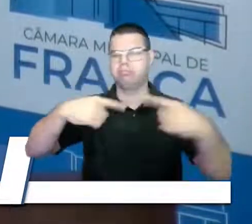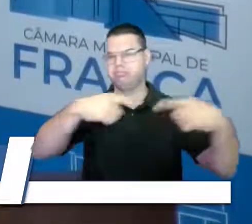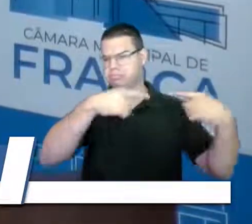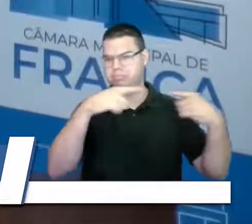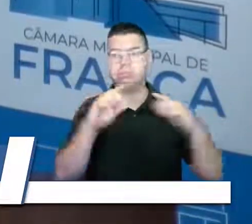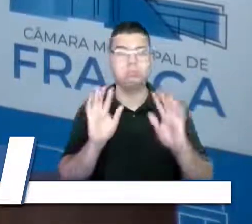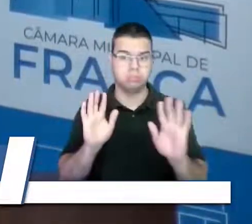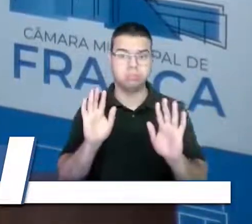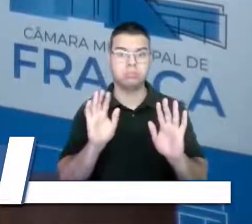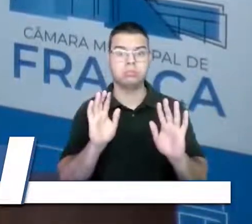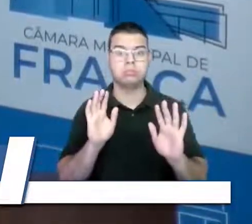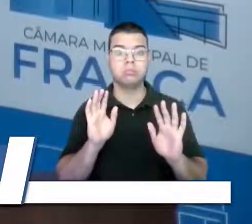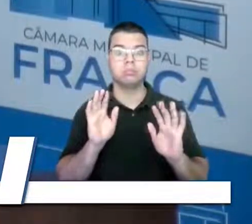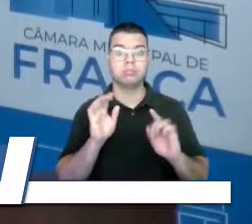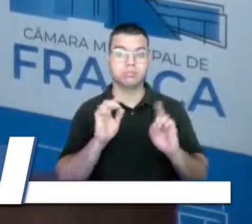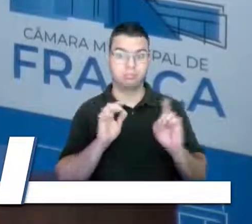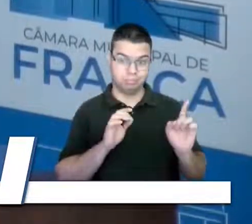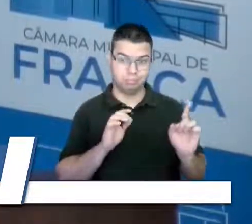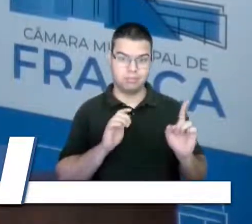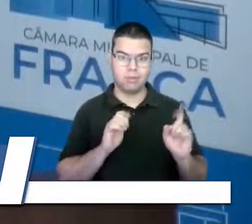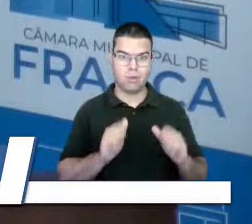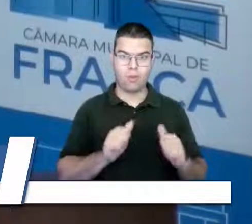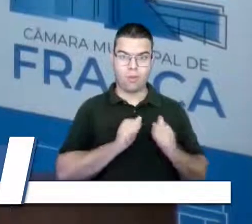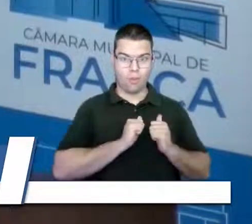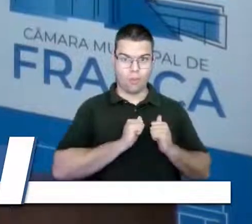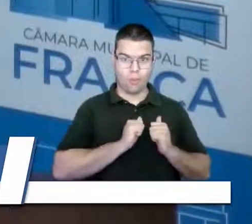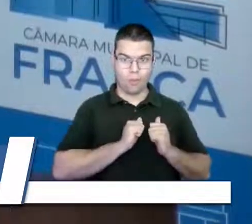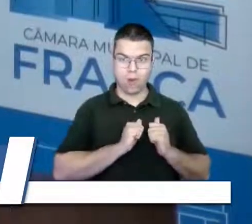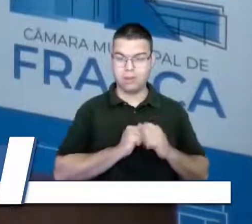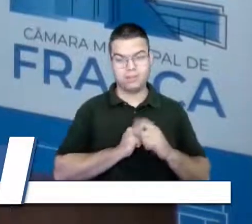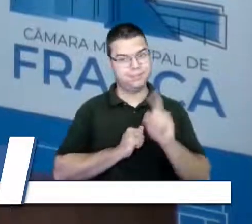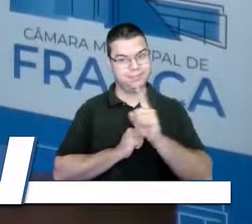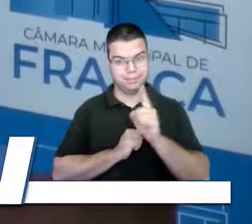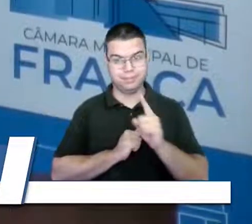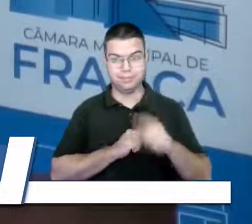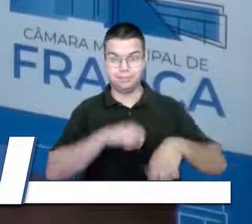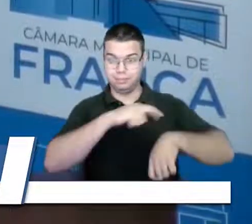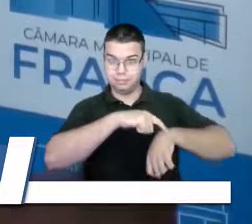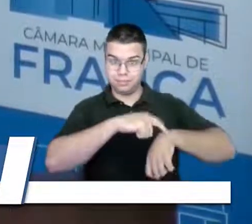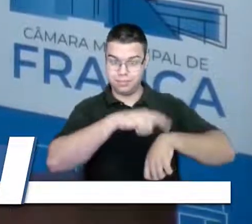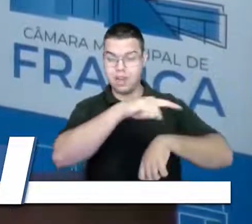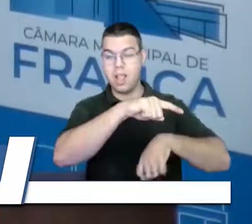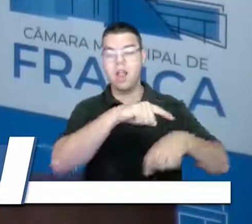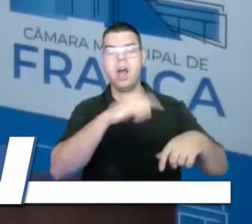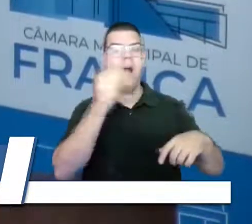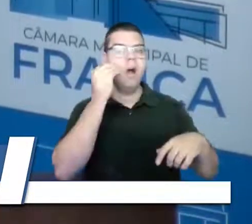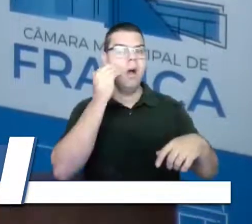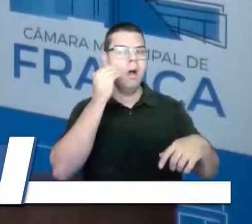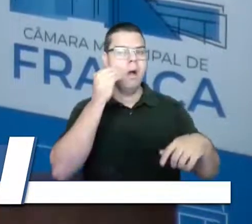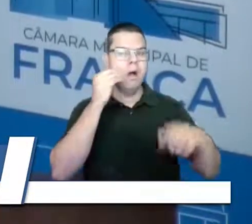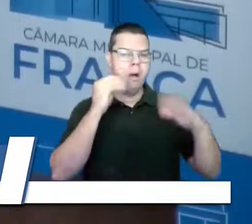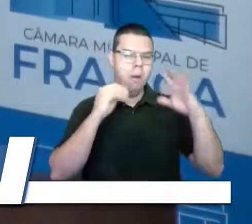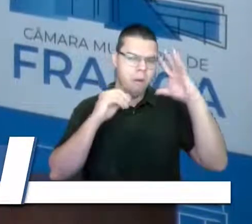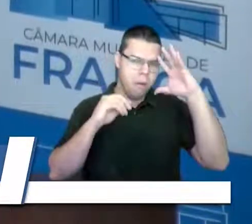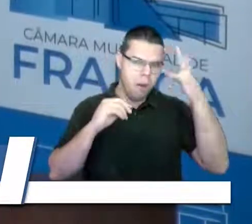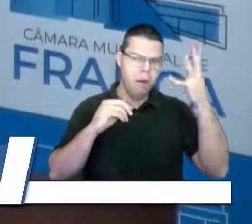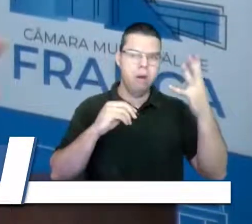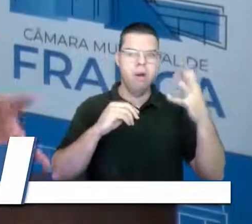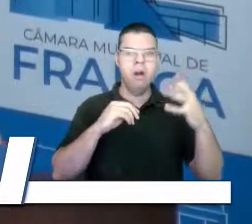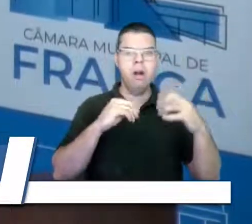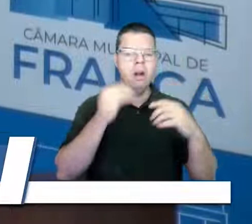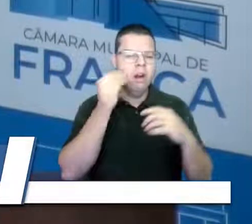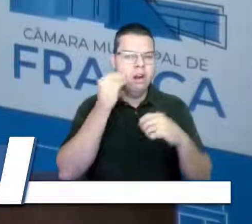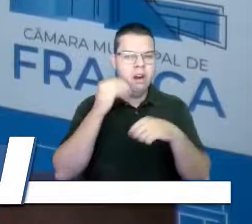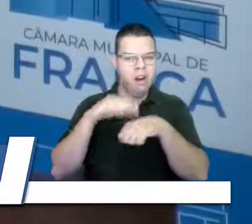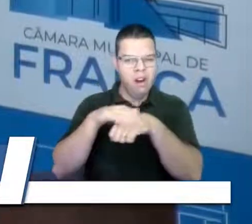não ficou quieta. E, nesse período, ela buscou soluções, buscou conversar, buscou